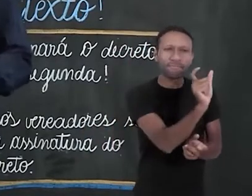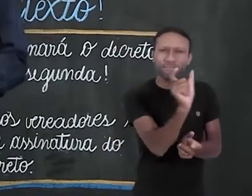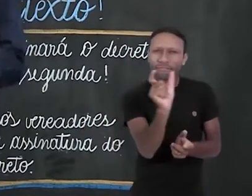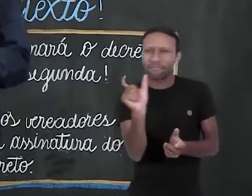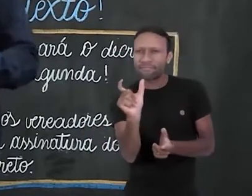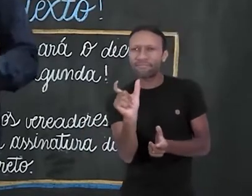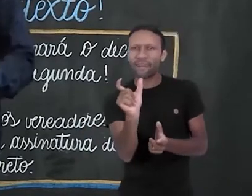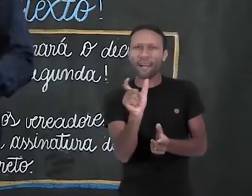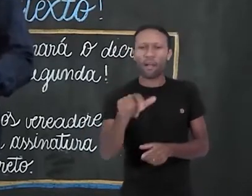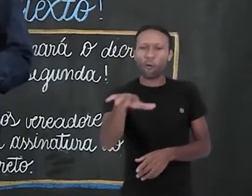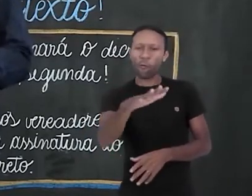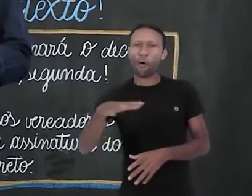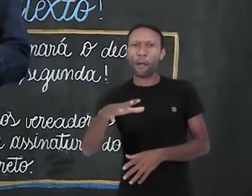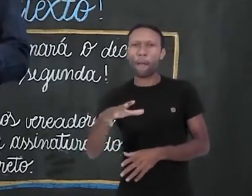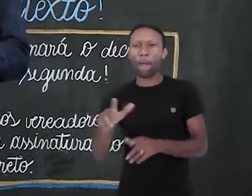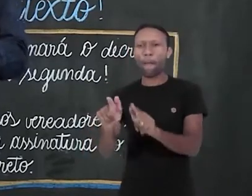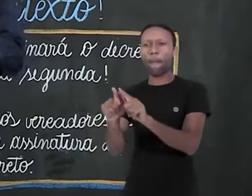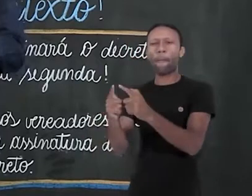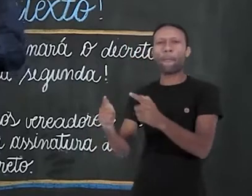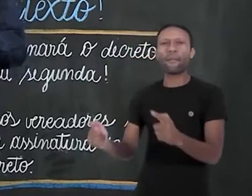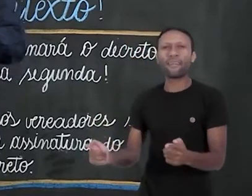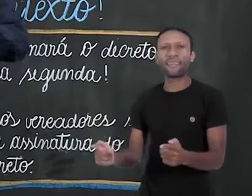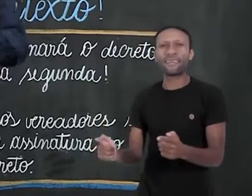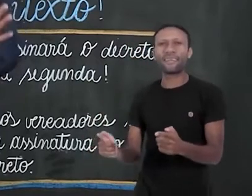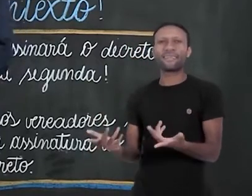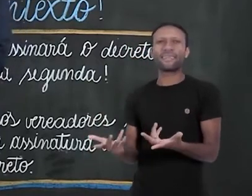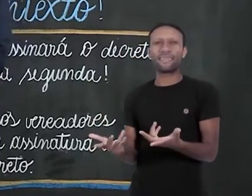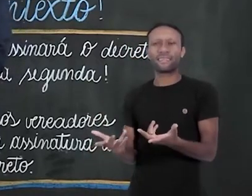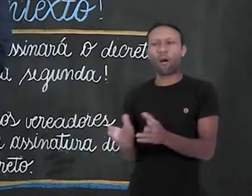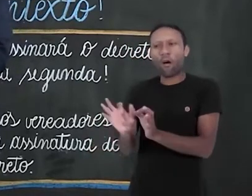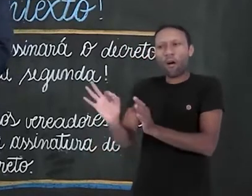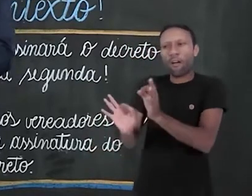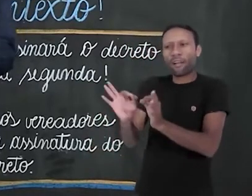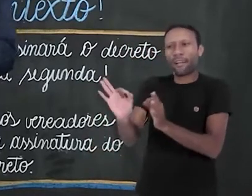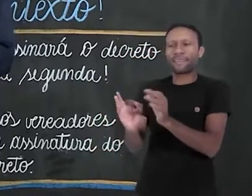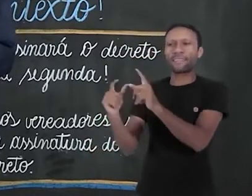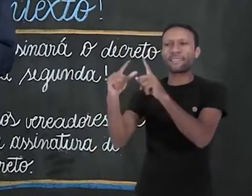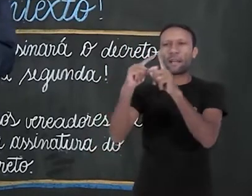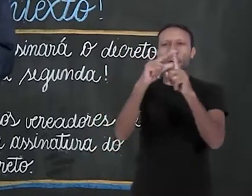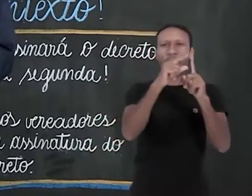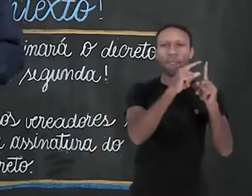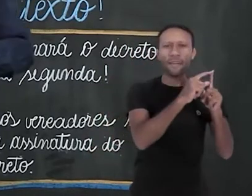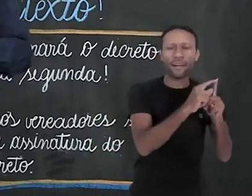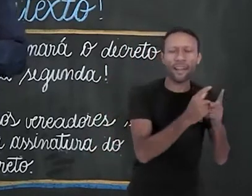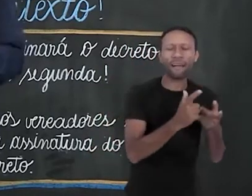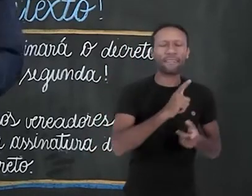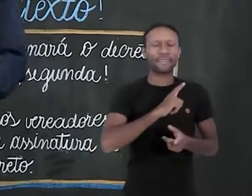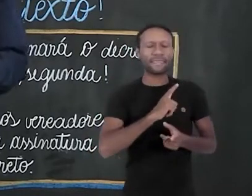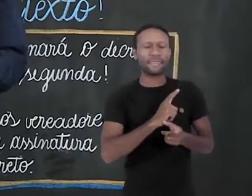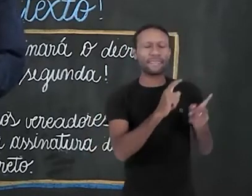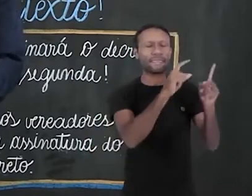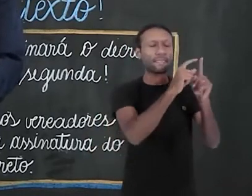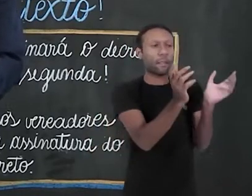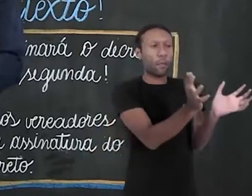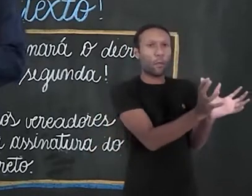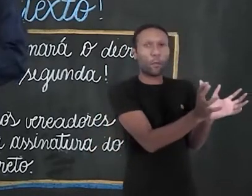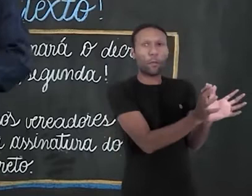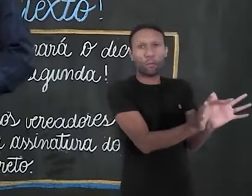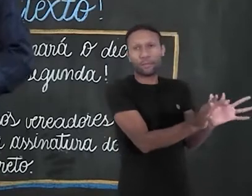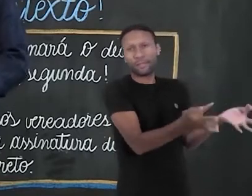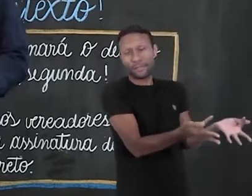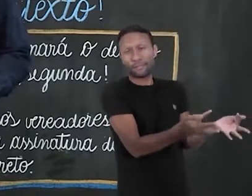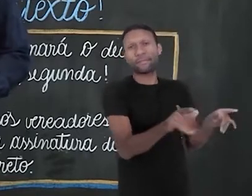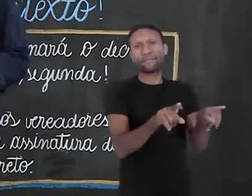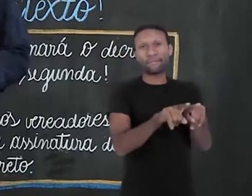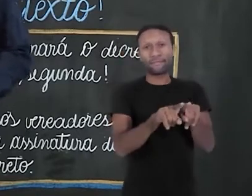parte de uma área chamada morfologia, que se ocupa de organizar palavras que têm características em comuns, em grupos comuns.